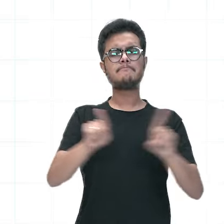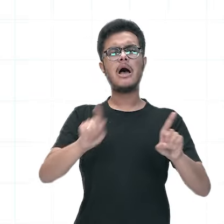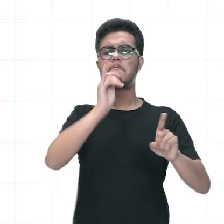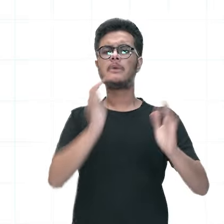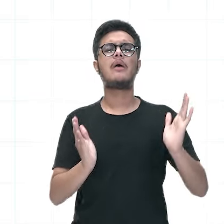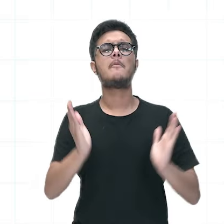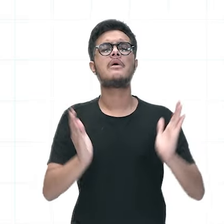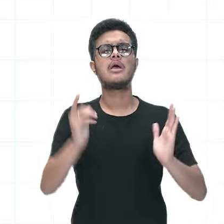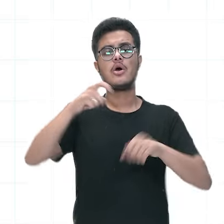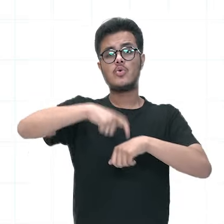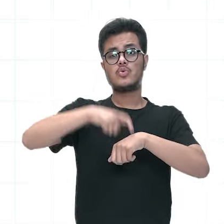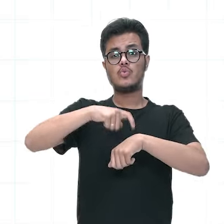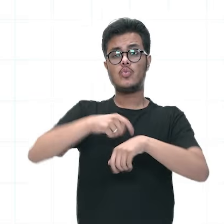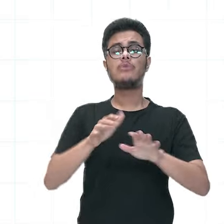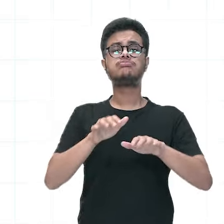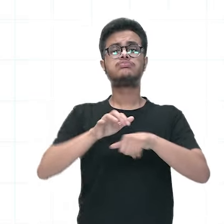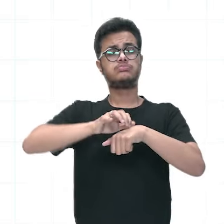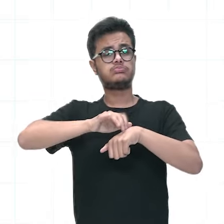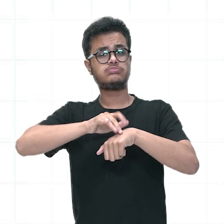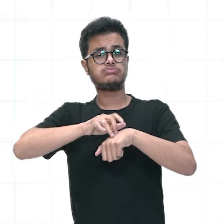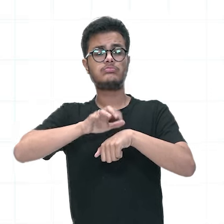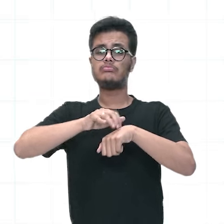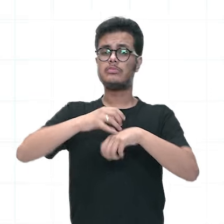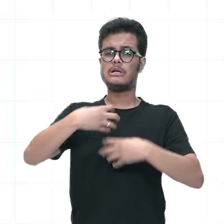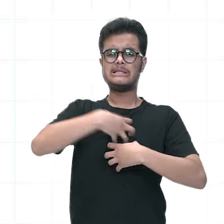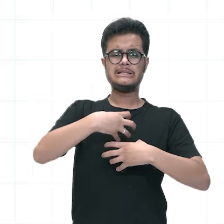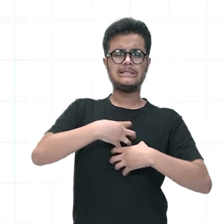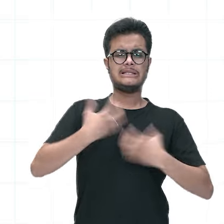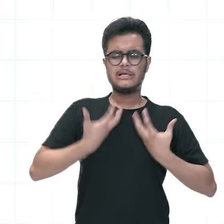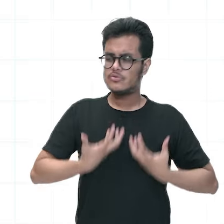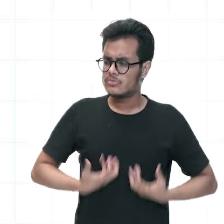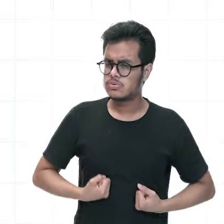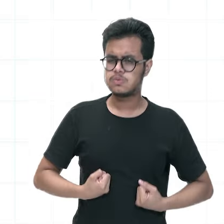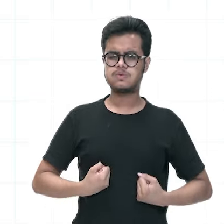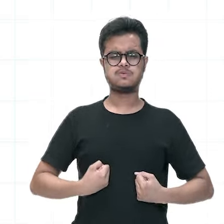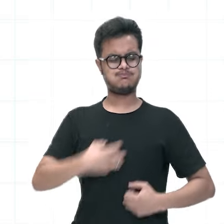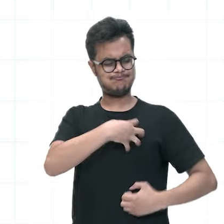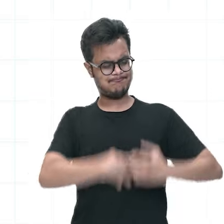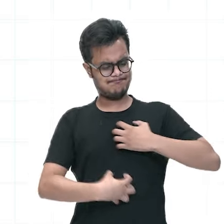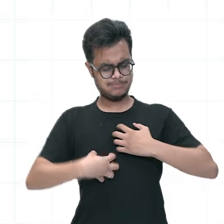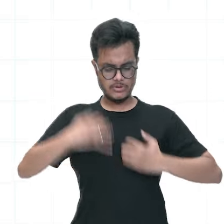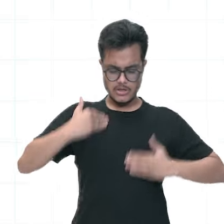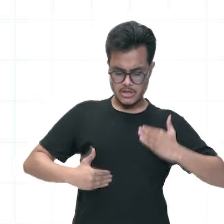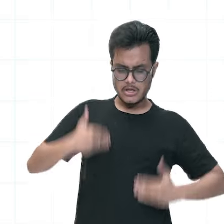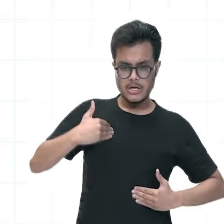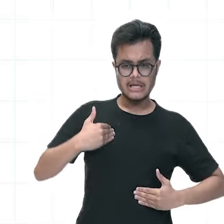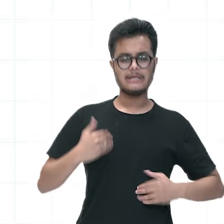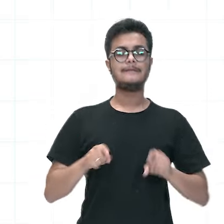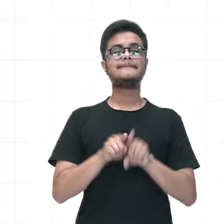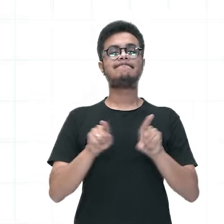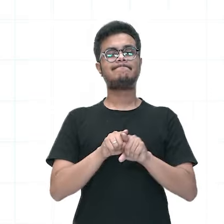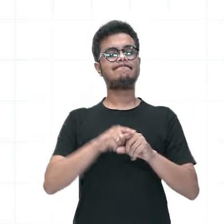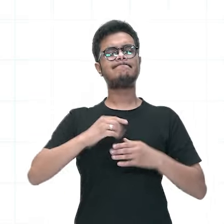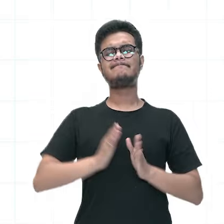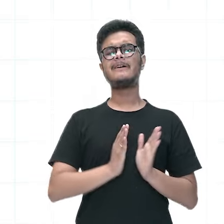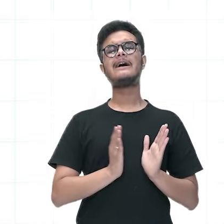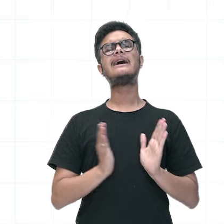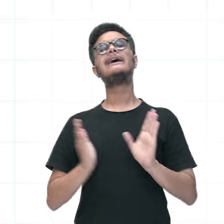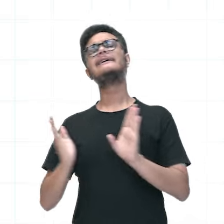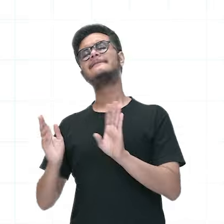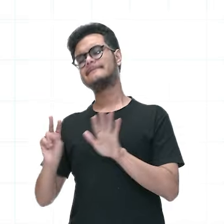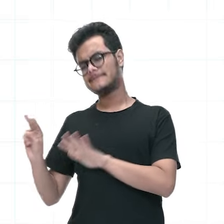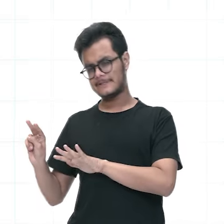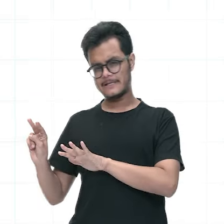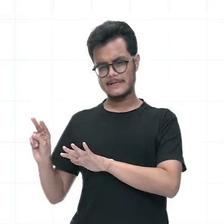convalescência pode ser acompanhado de grande debilidade física e pode prolongar-se por várias